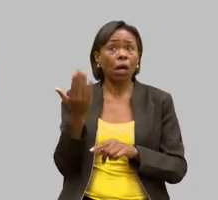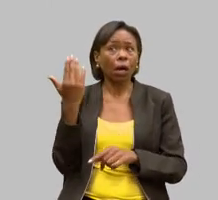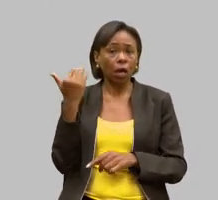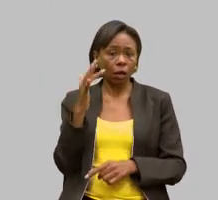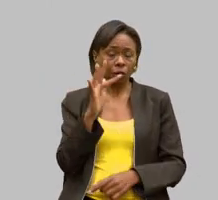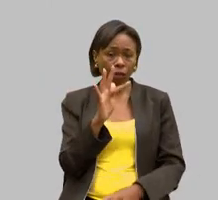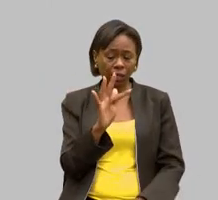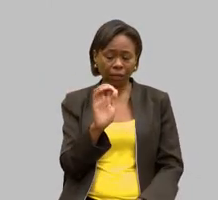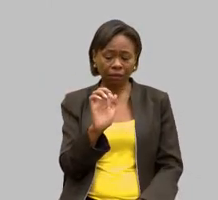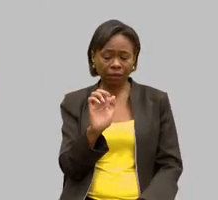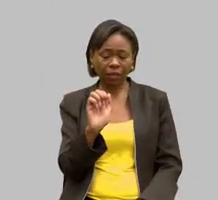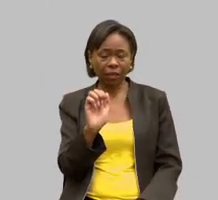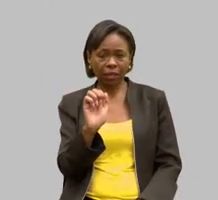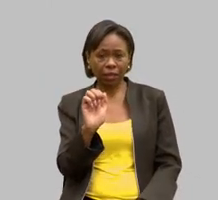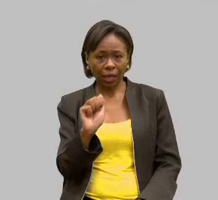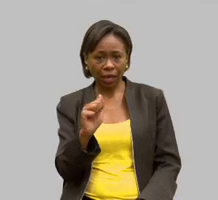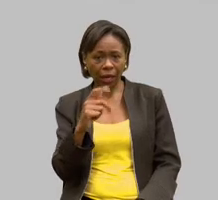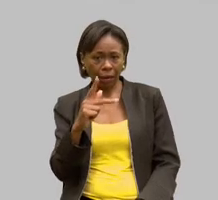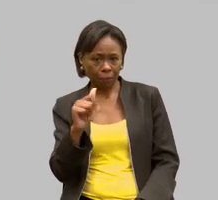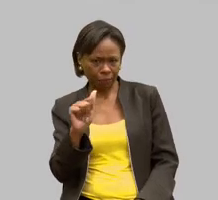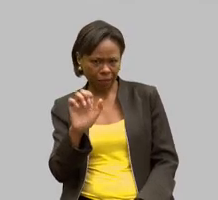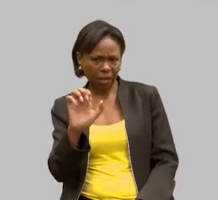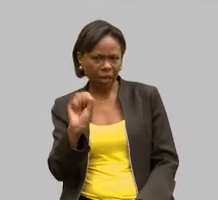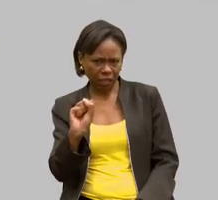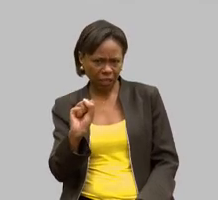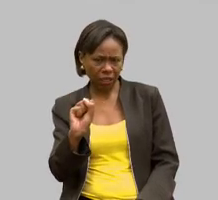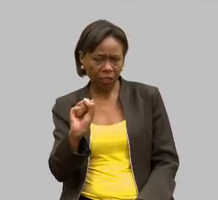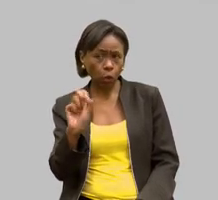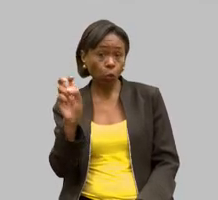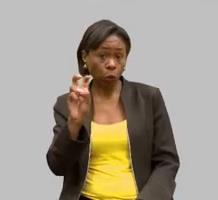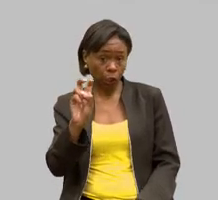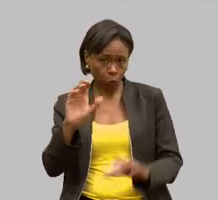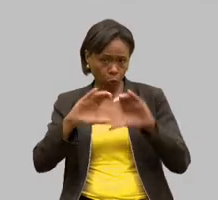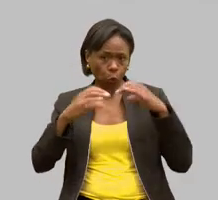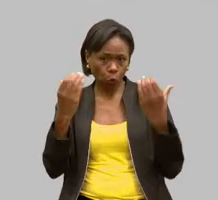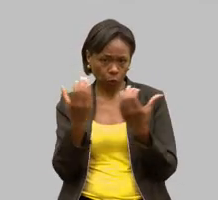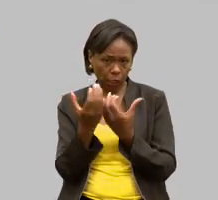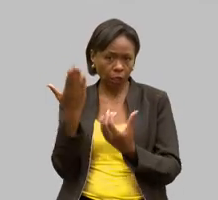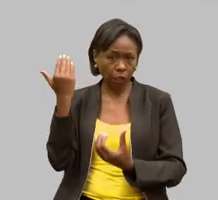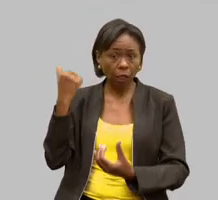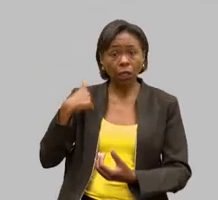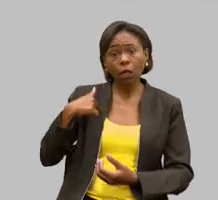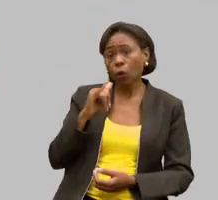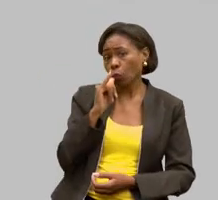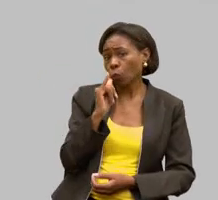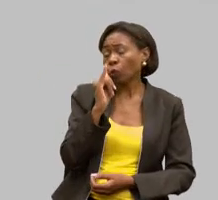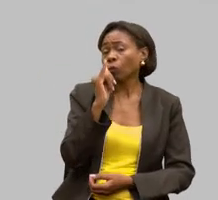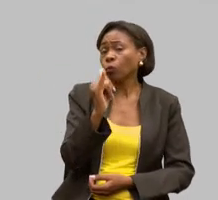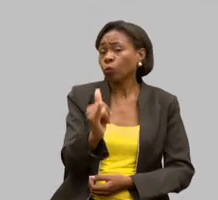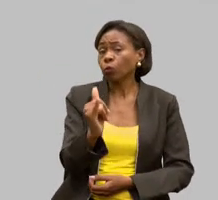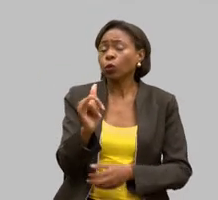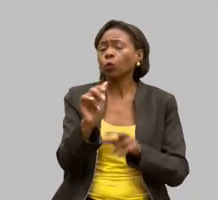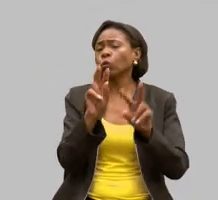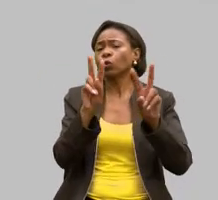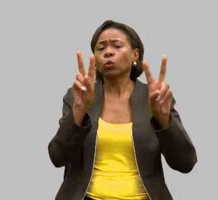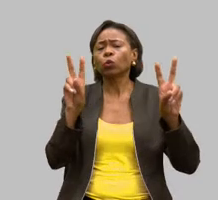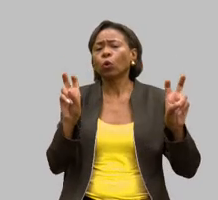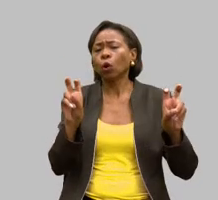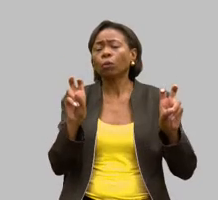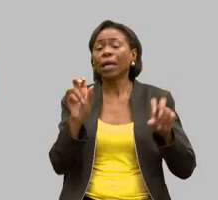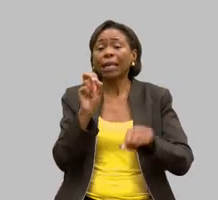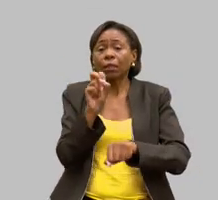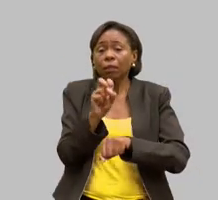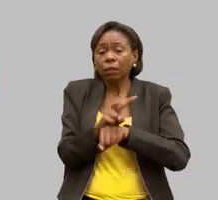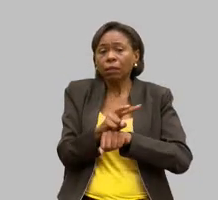APAES, no 15º Congresso, eu fiz uma fala e falei sobre a empregabilidade.